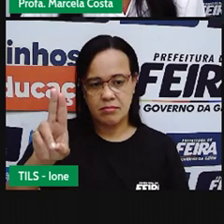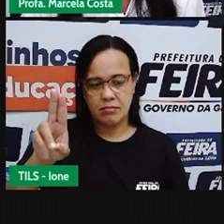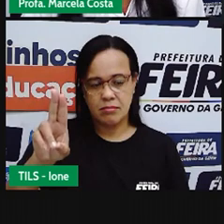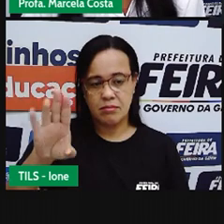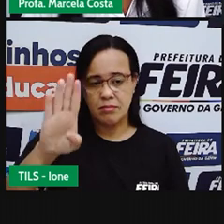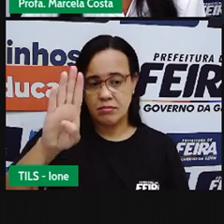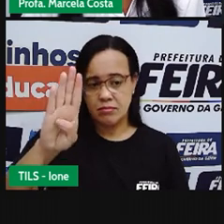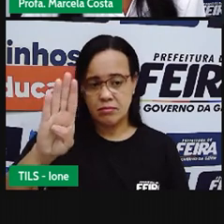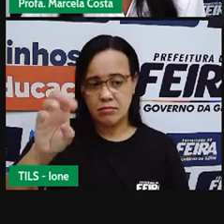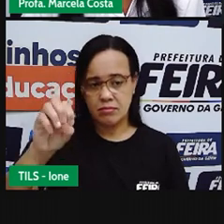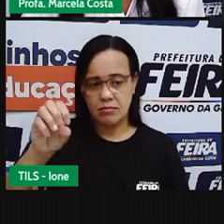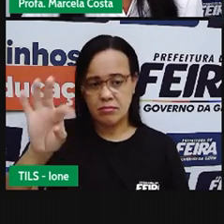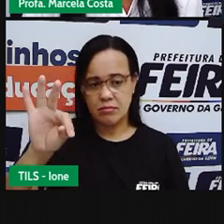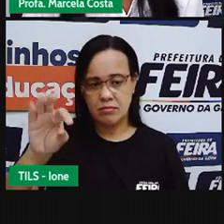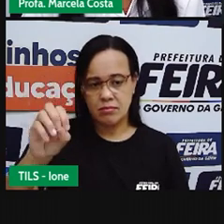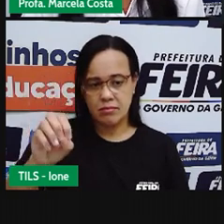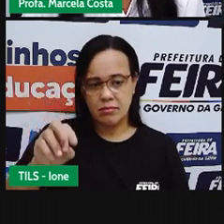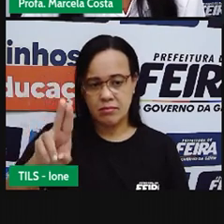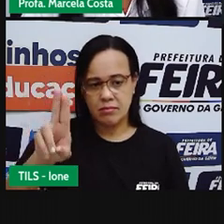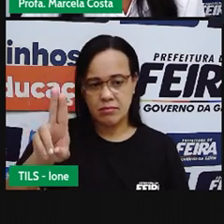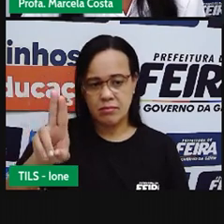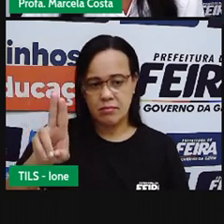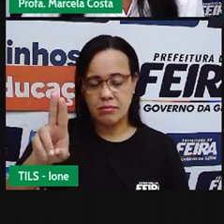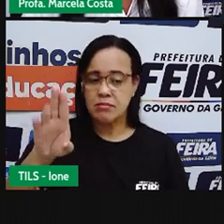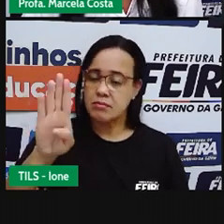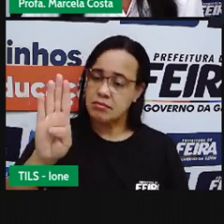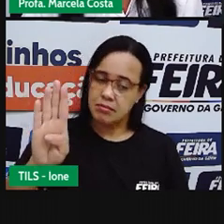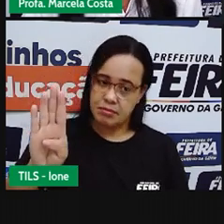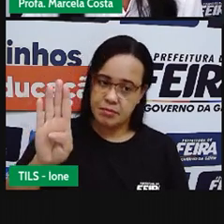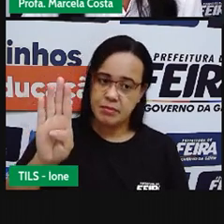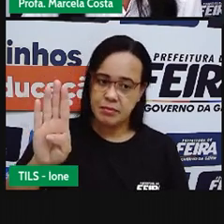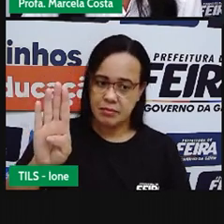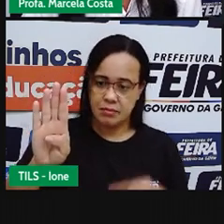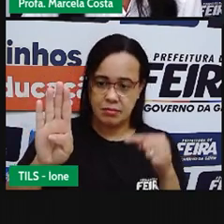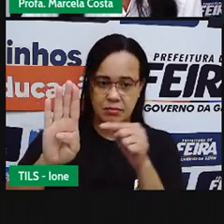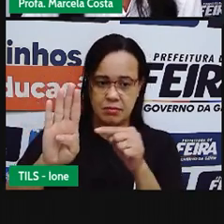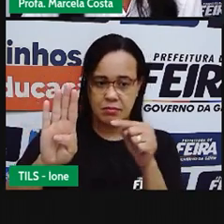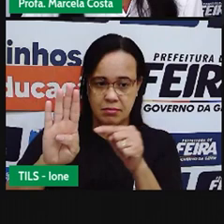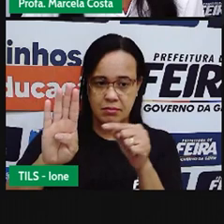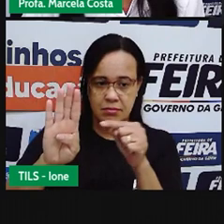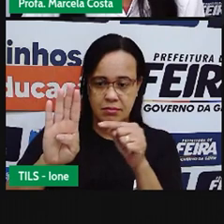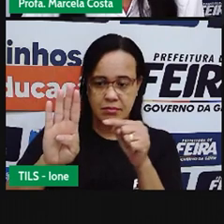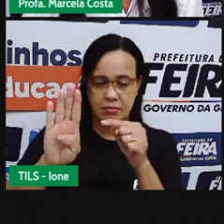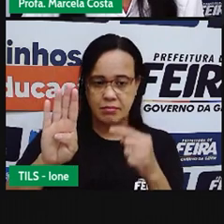Botou Botou Começa Com a letra B